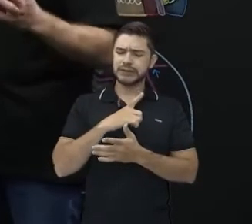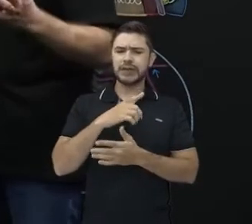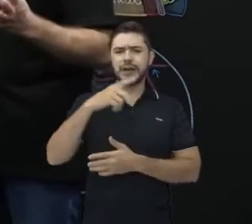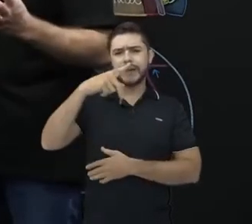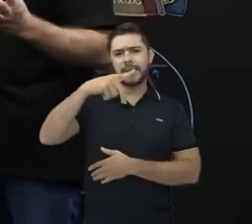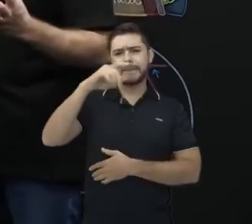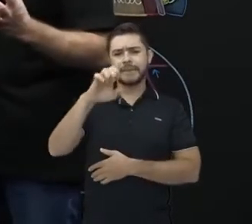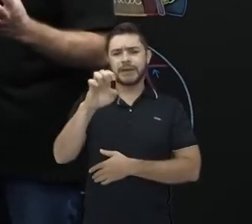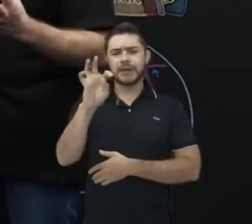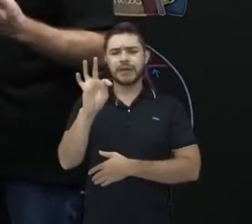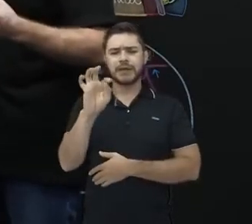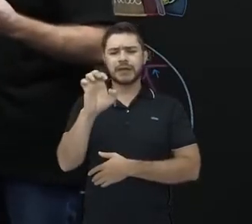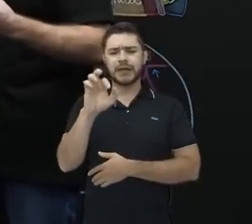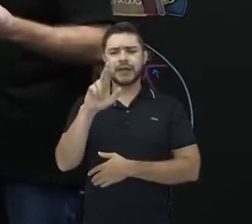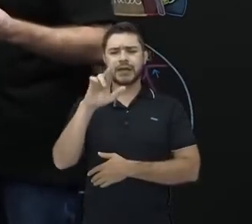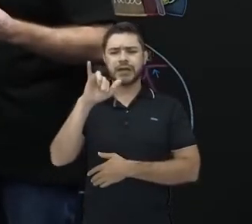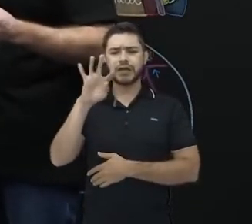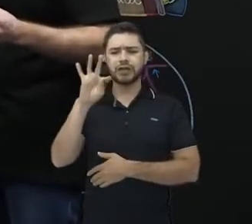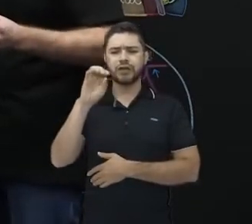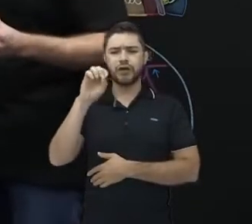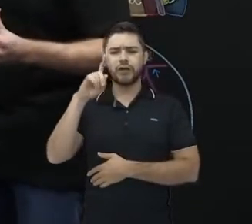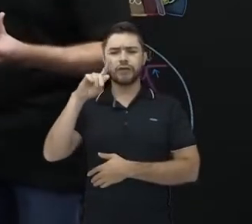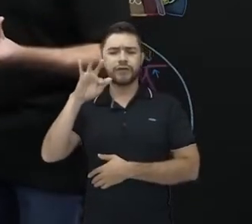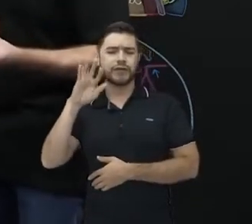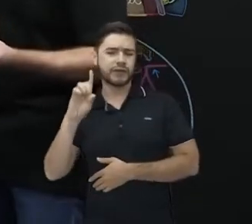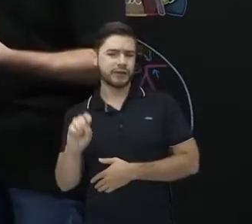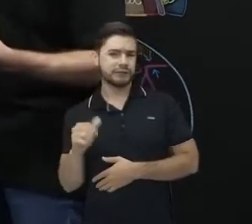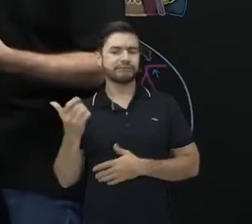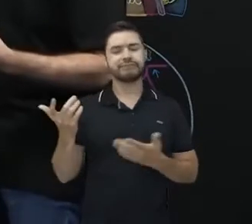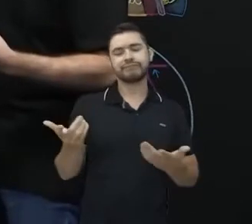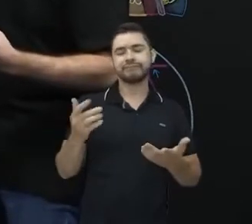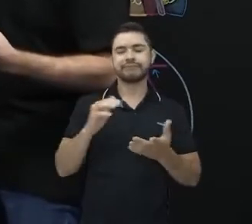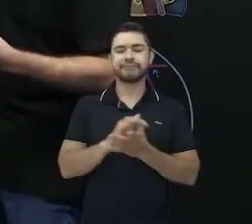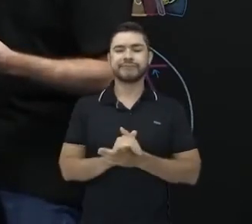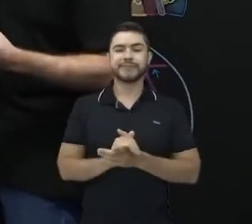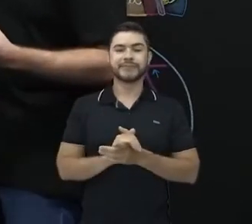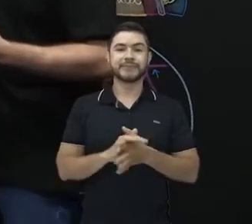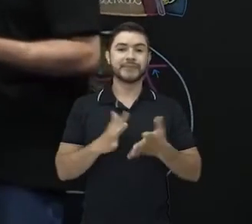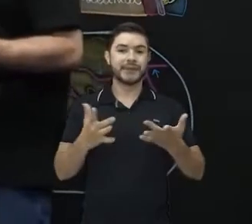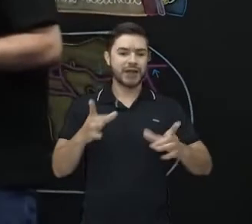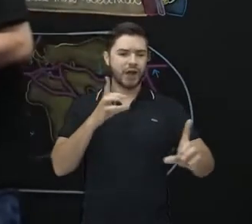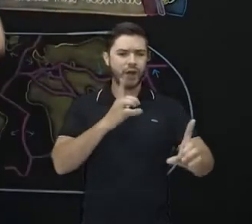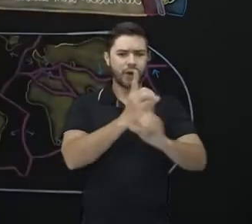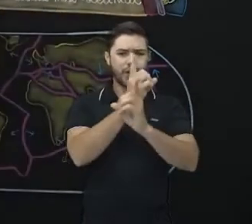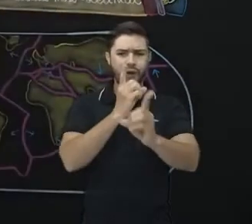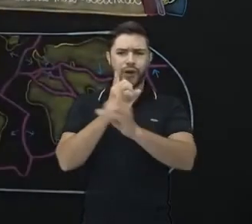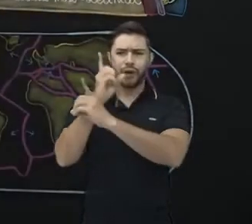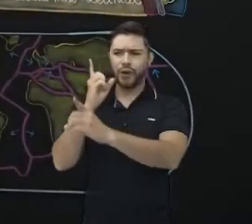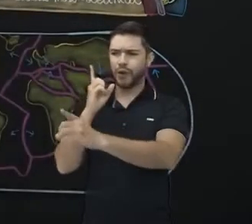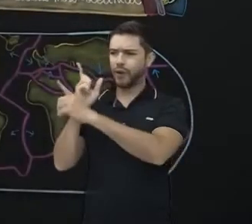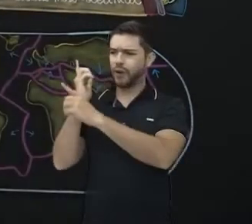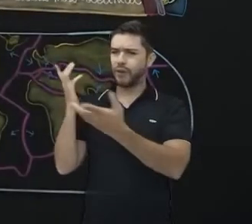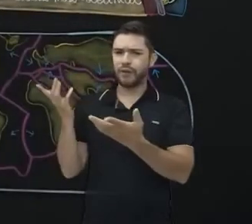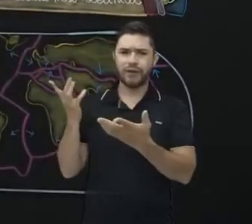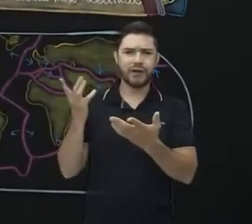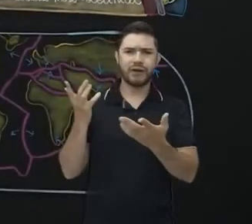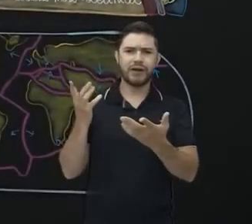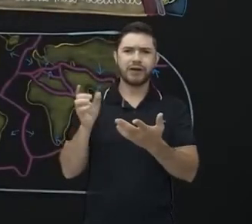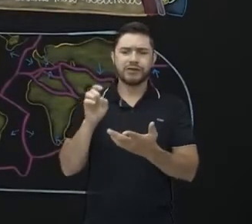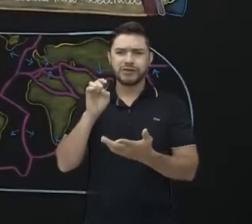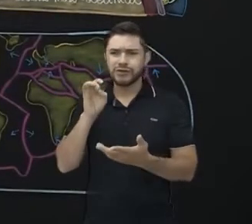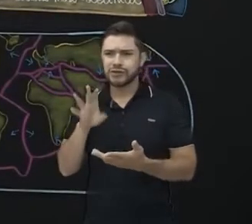você vai aprender isso bastante em biologia e nas ciências também. Então, ele encontrou não só aqui